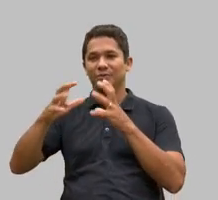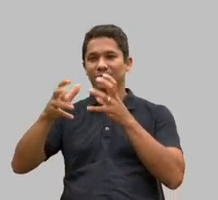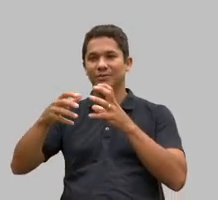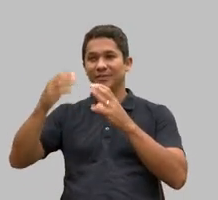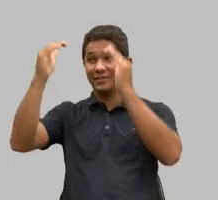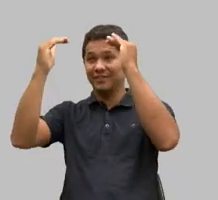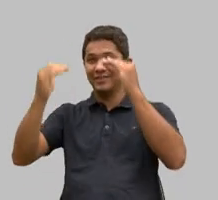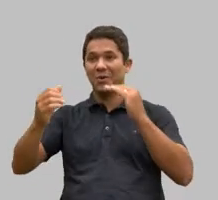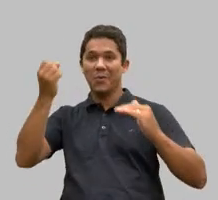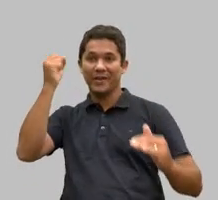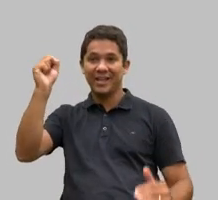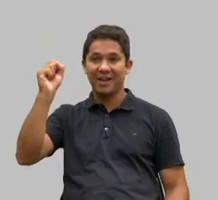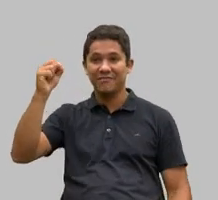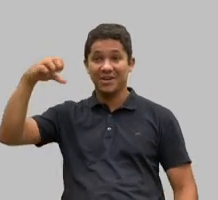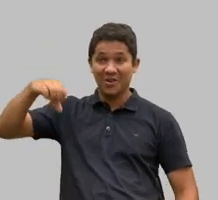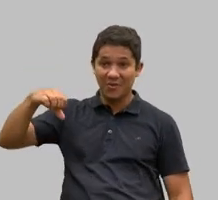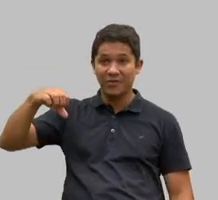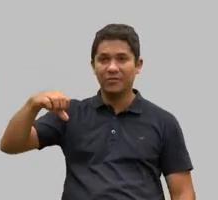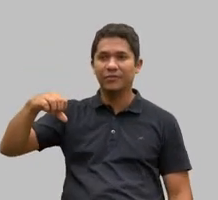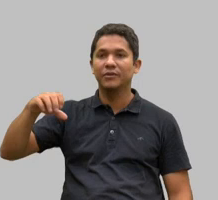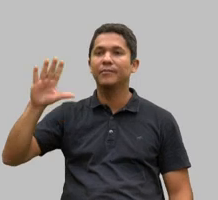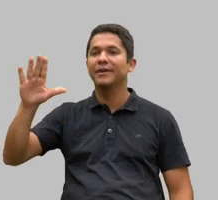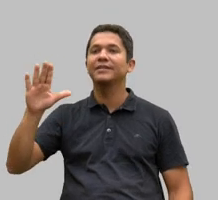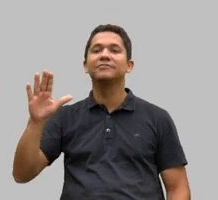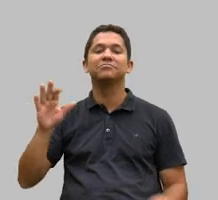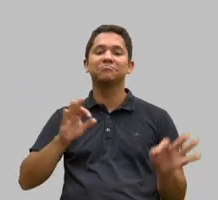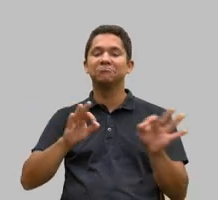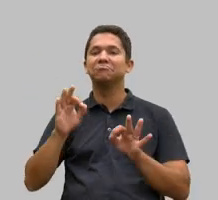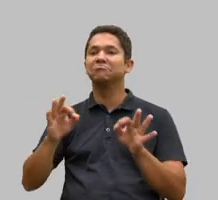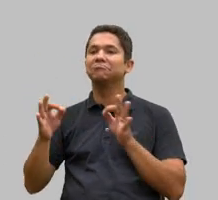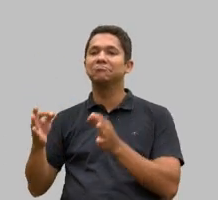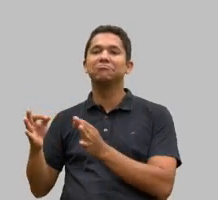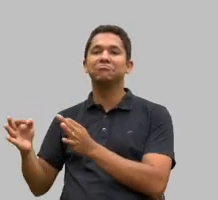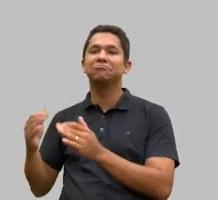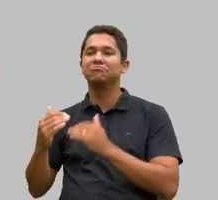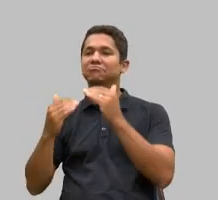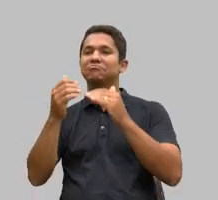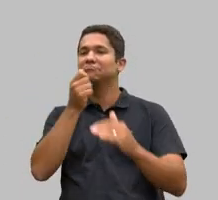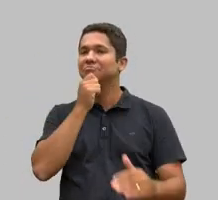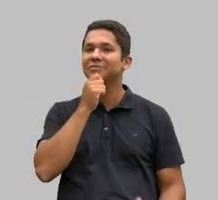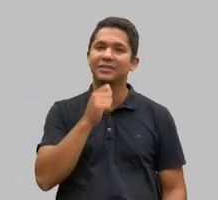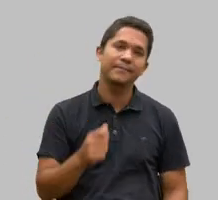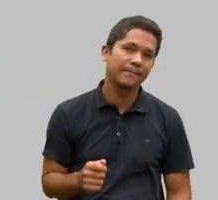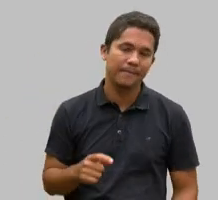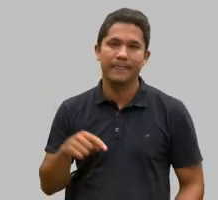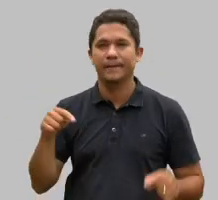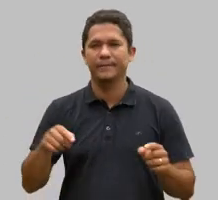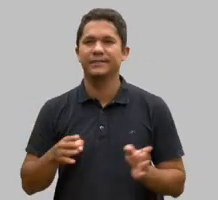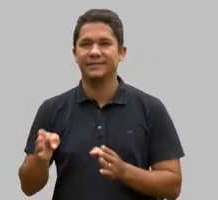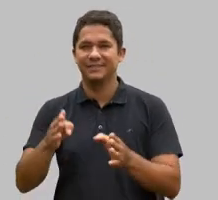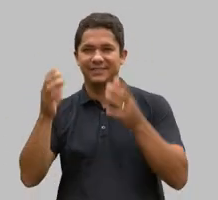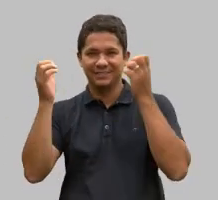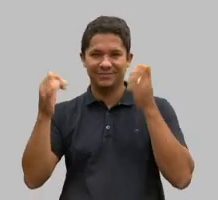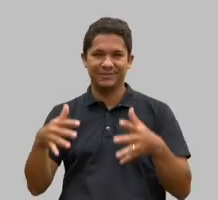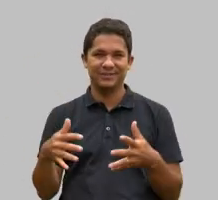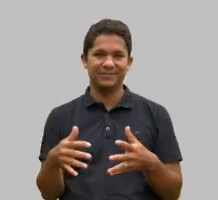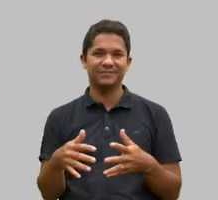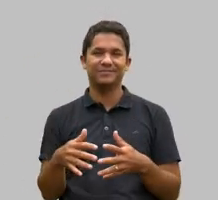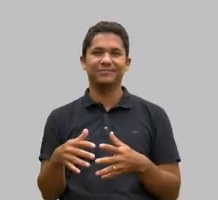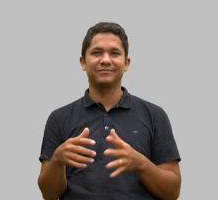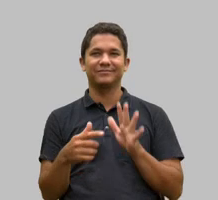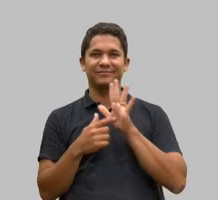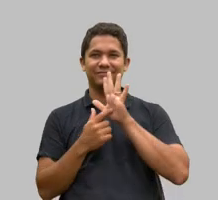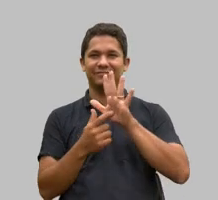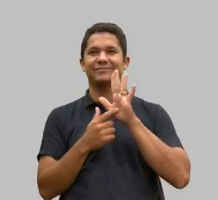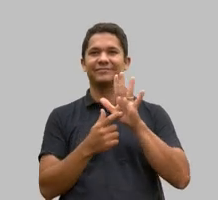forma de fazer o social. Então, aqui, caminhando para o final, eu apresento o diagnóstico,